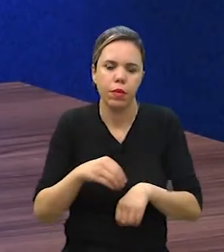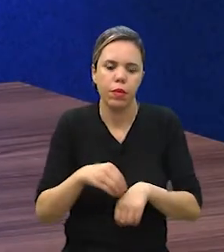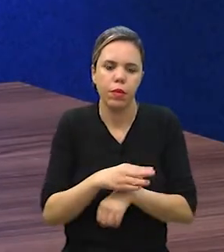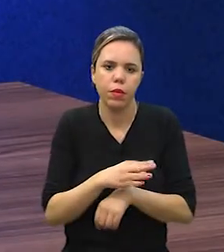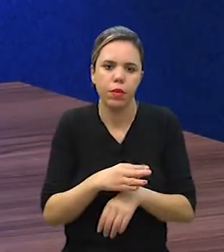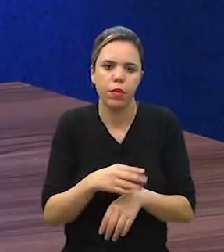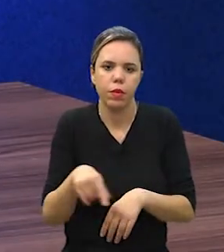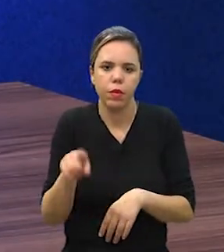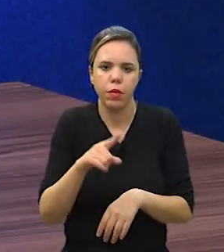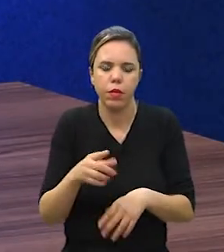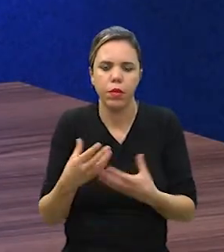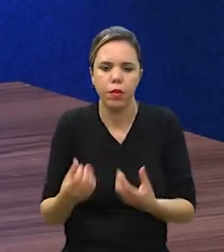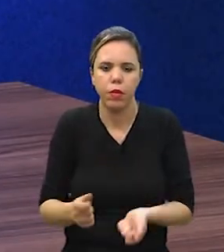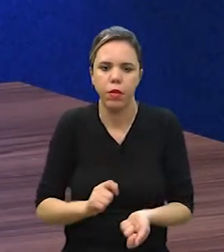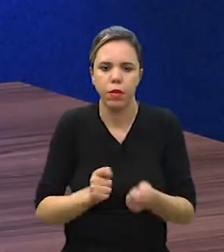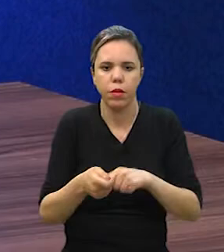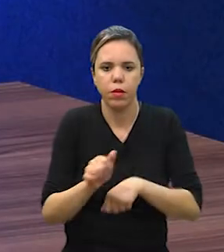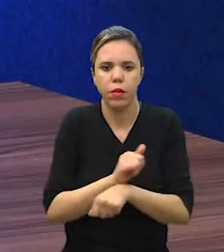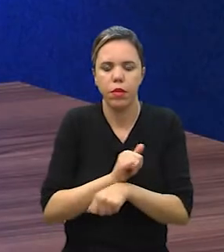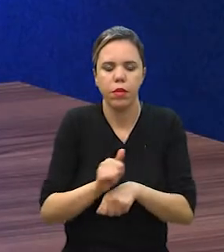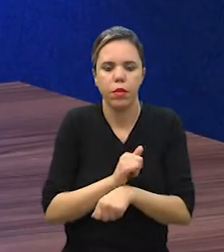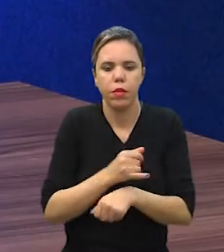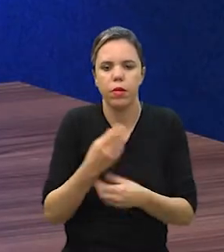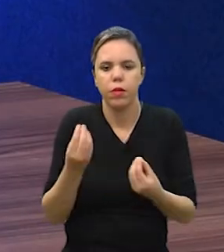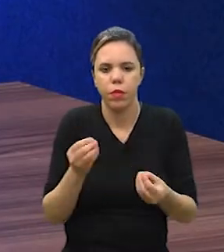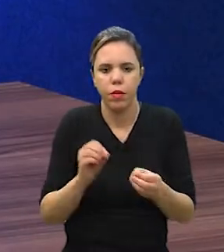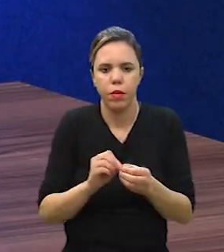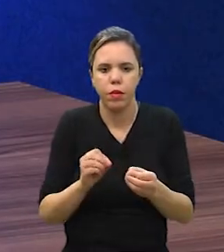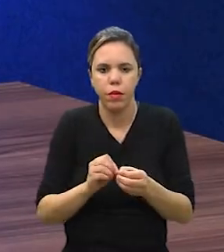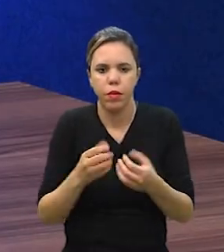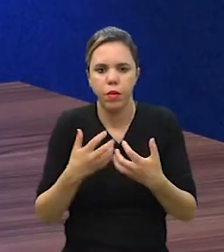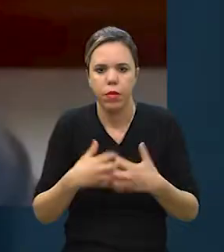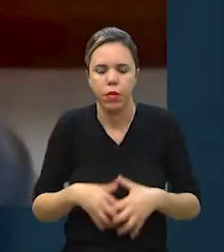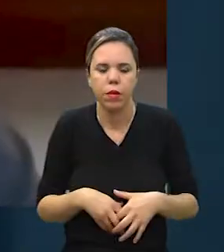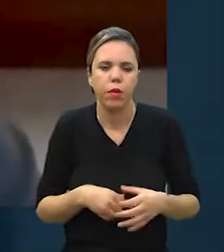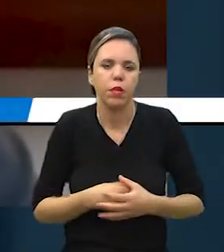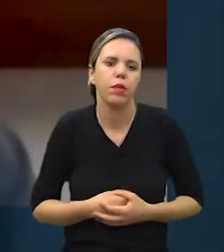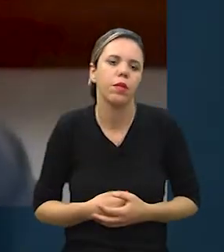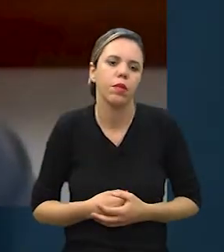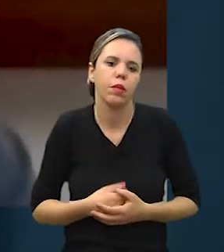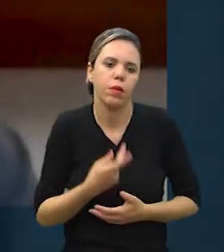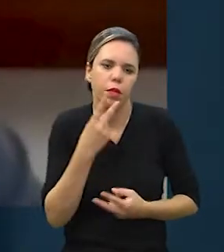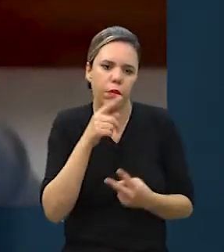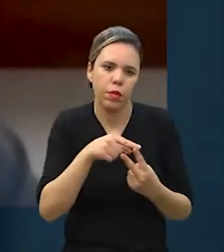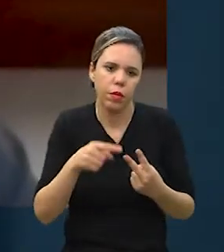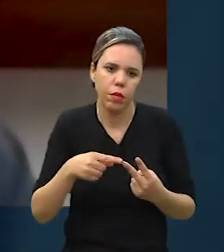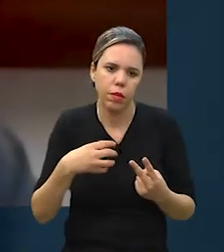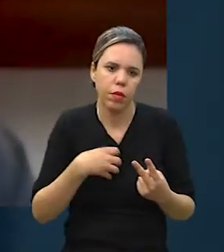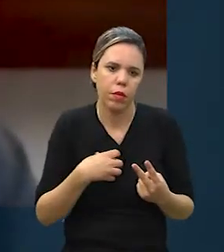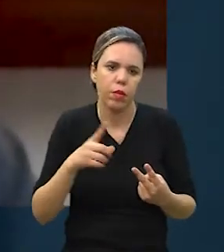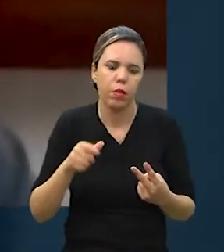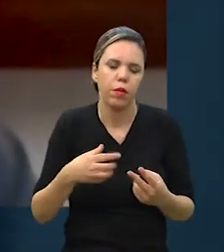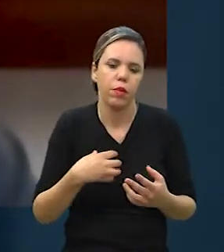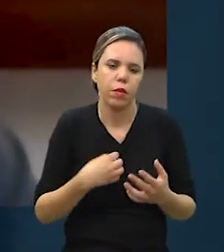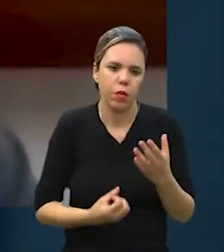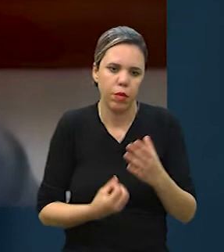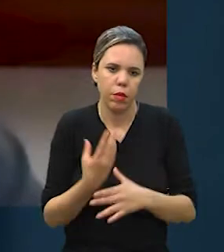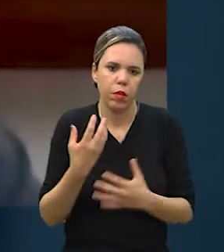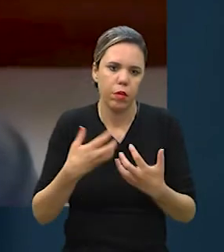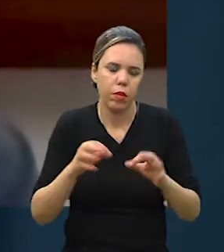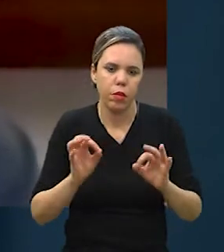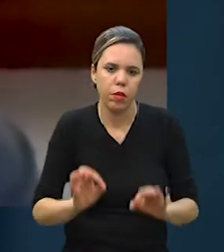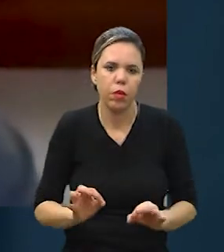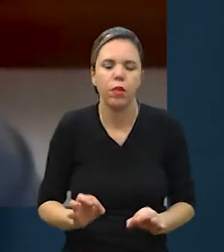trazem a demanda e vocês adequam às estratégias? Como funciona? Eu diria que os dois jeitos